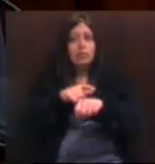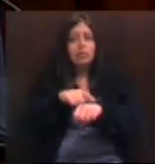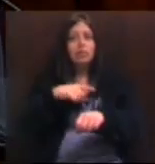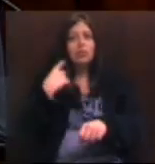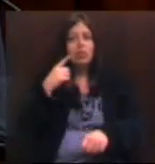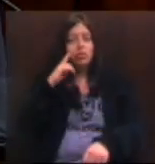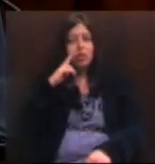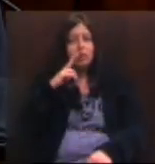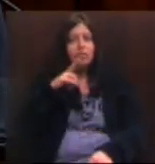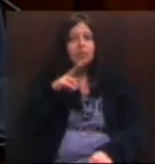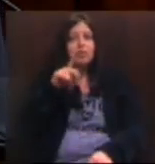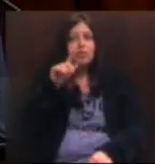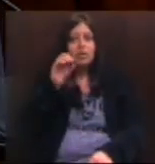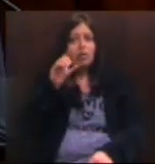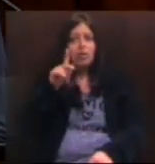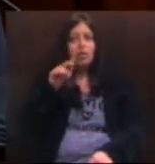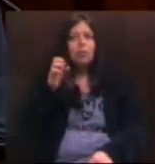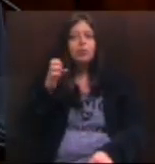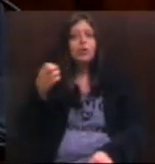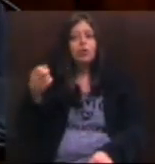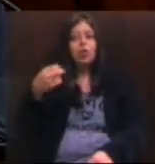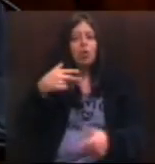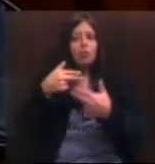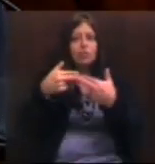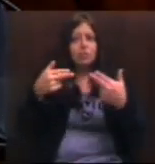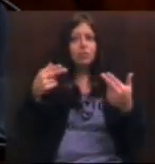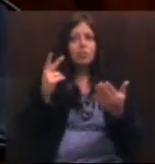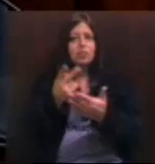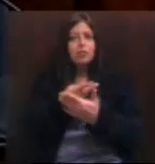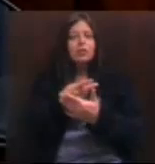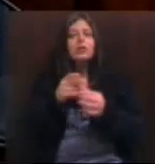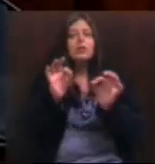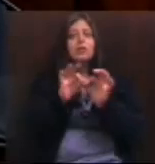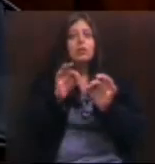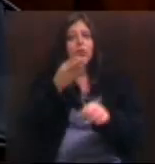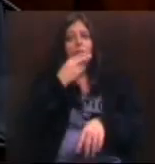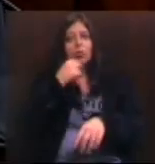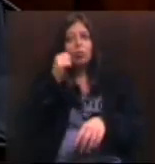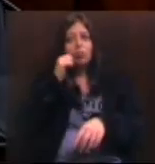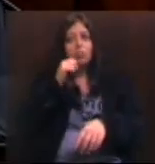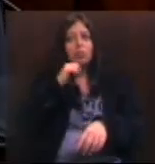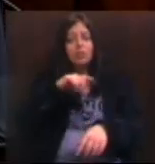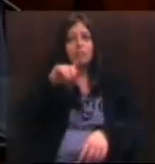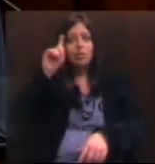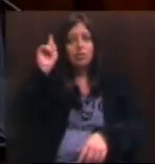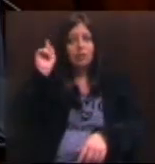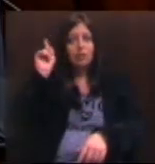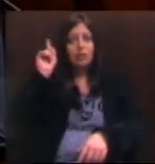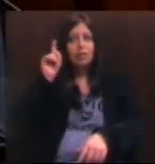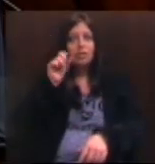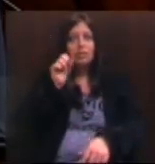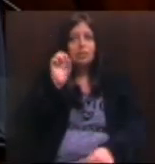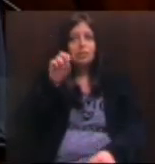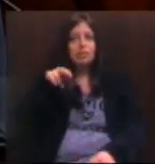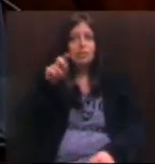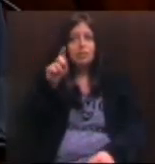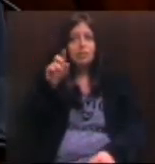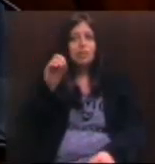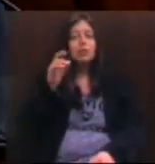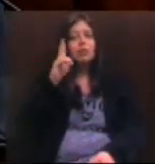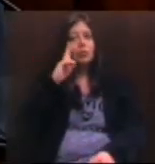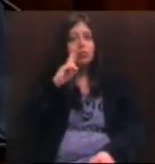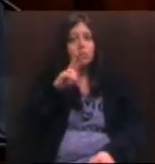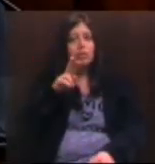novos fatos, eu tenho a convicção, farão homens e mulheres daquele Senado rever as suas posições,